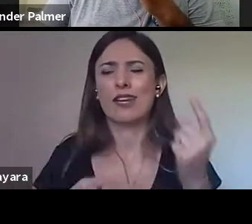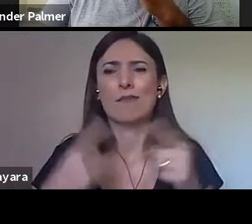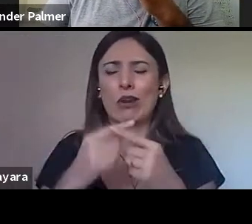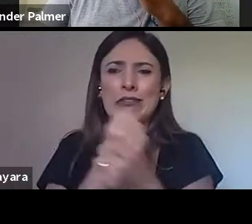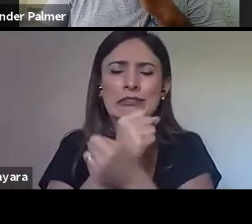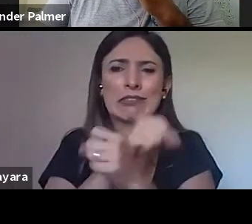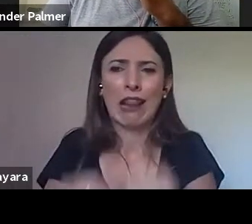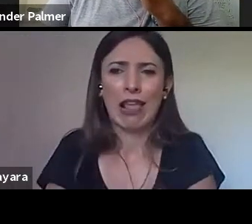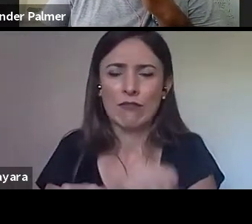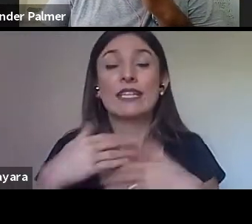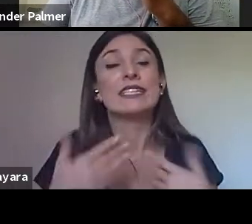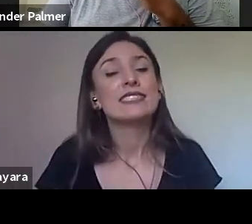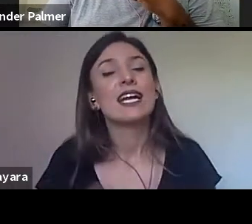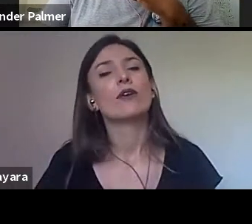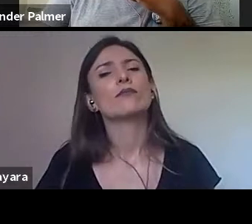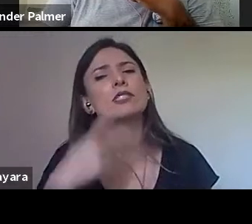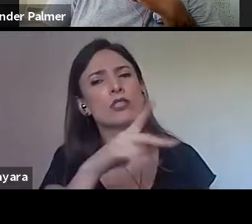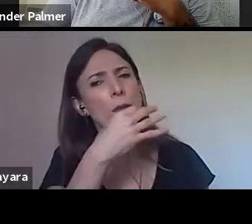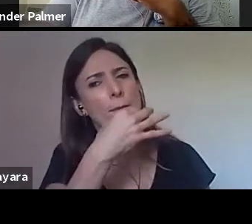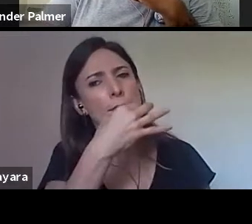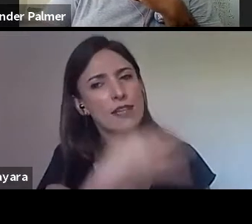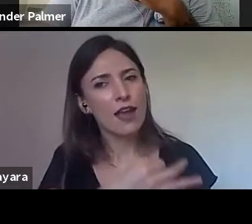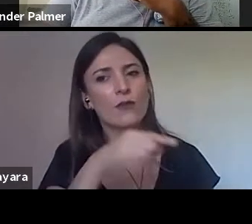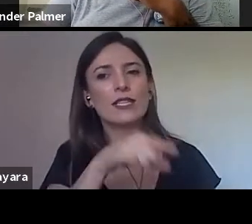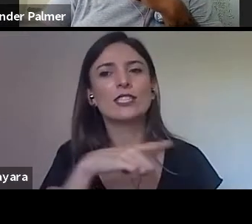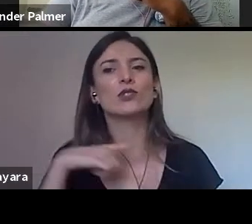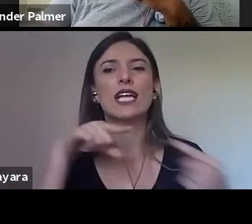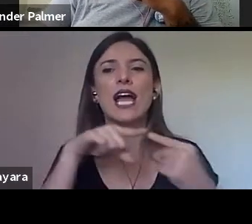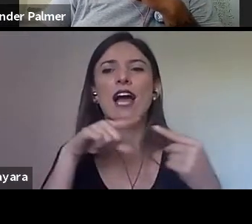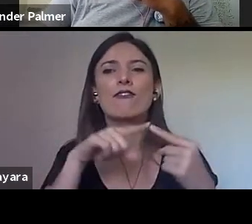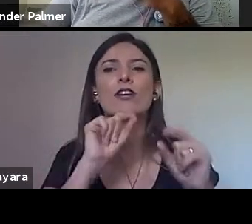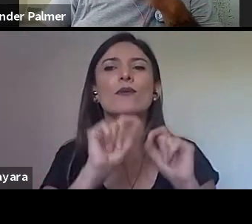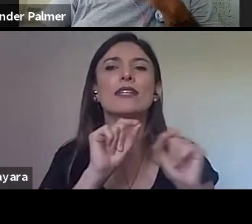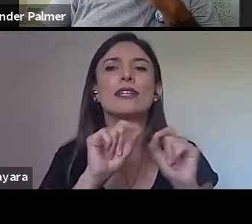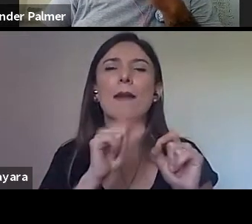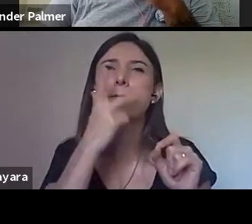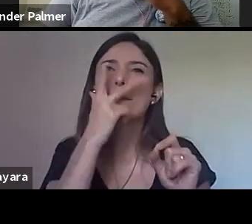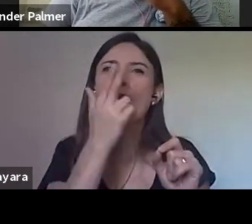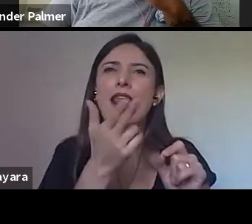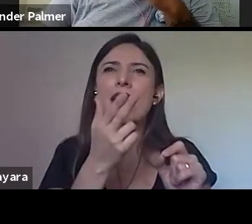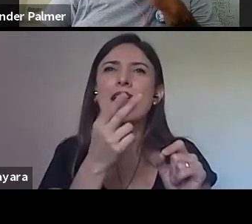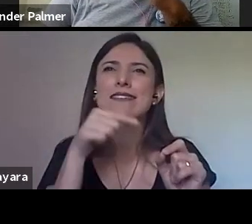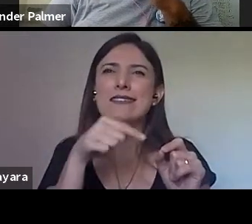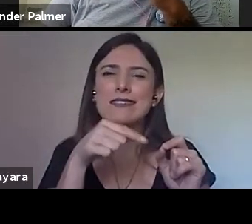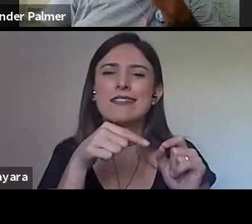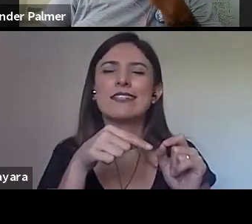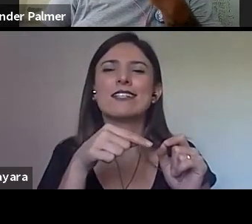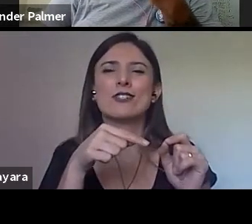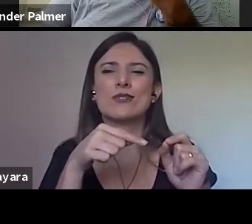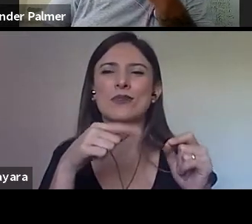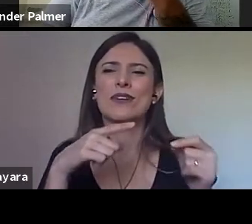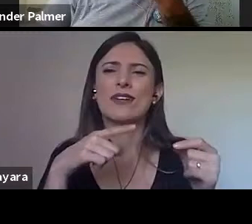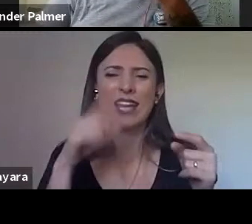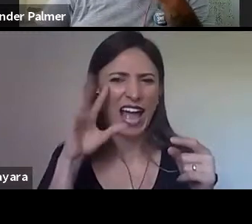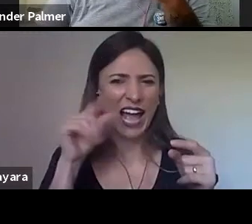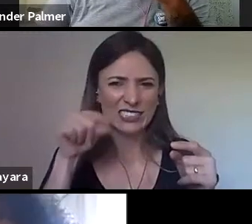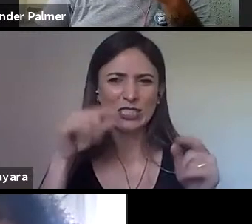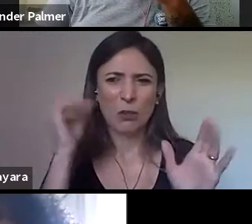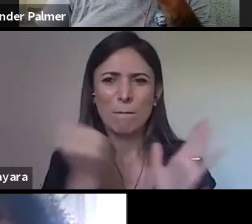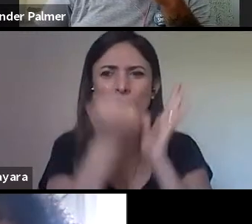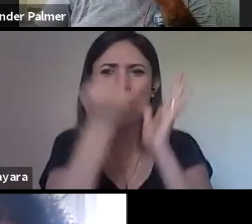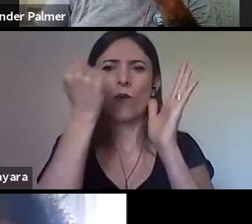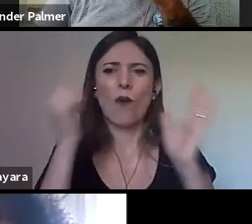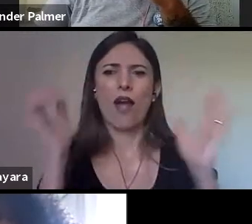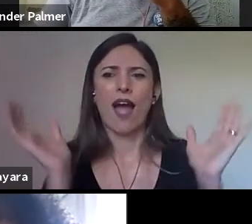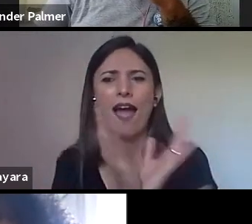constitui, digamos assim, um certo traço mais ou menos permanente da educação brasileira? Se